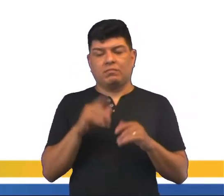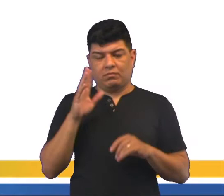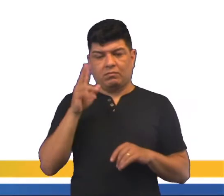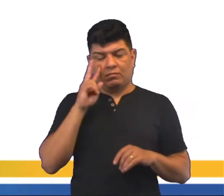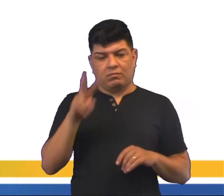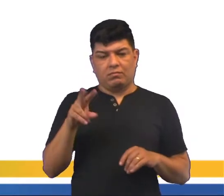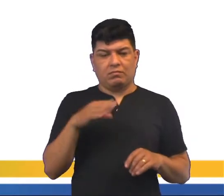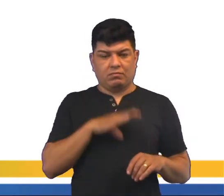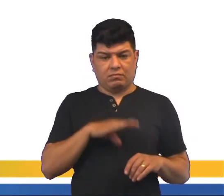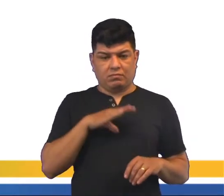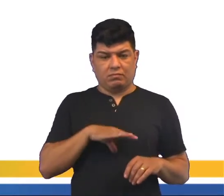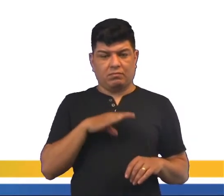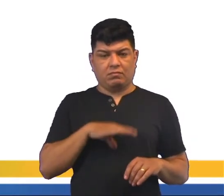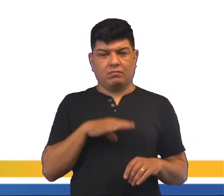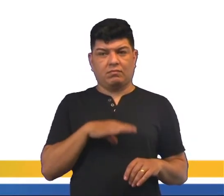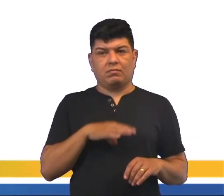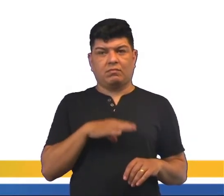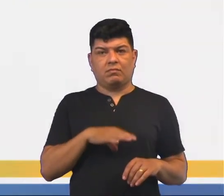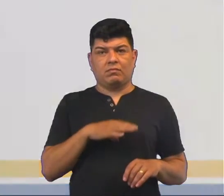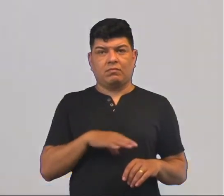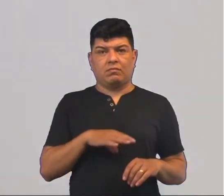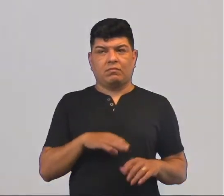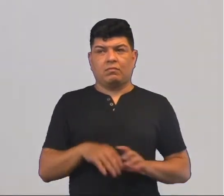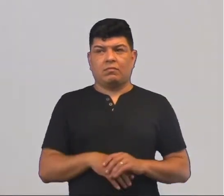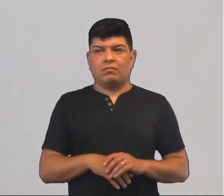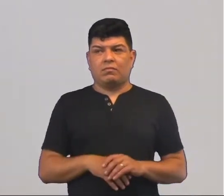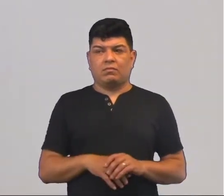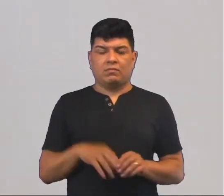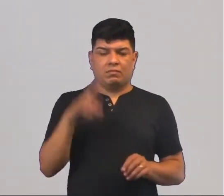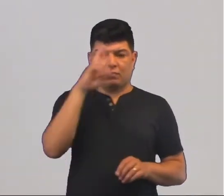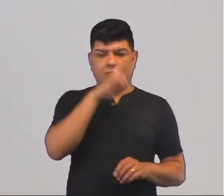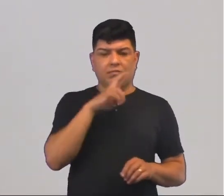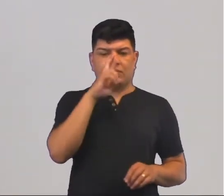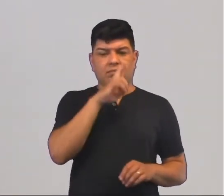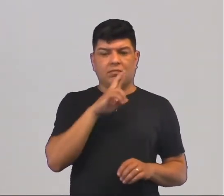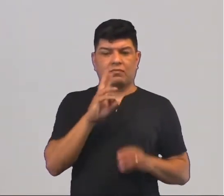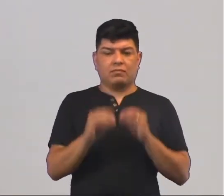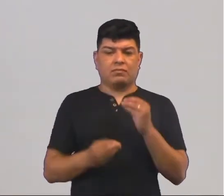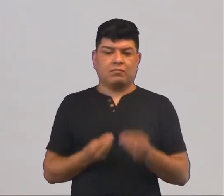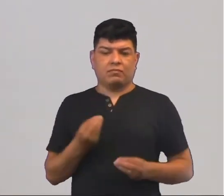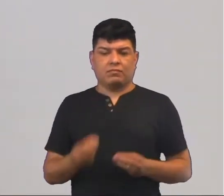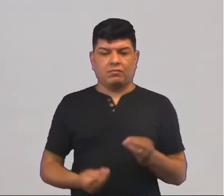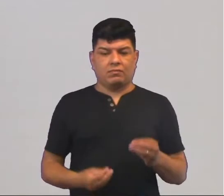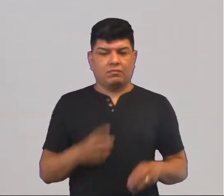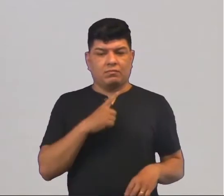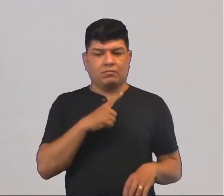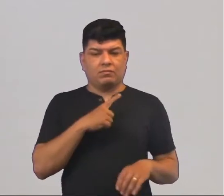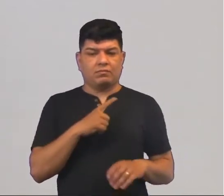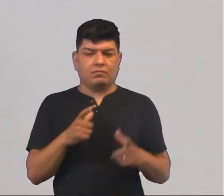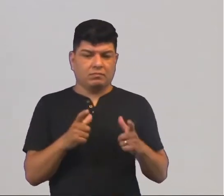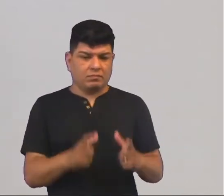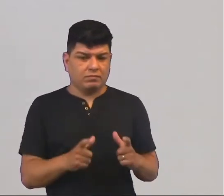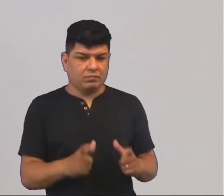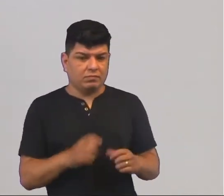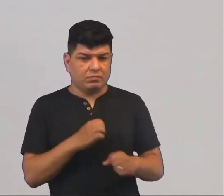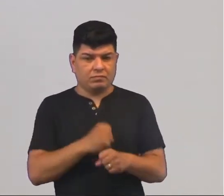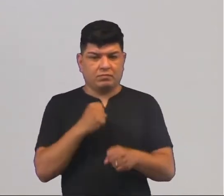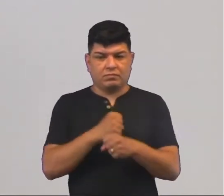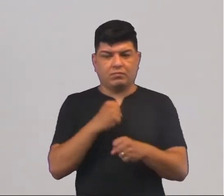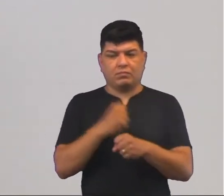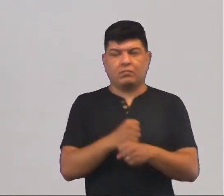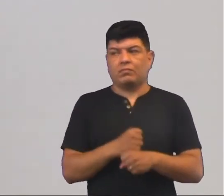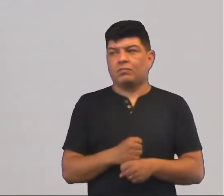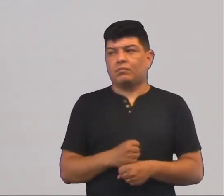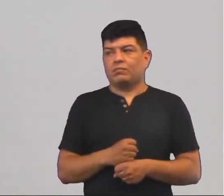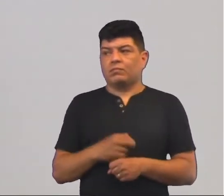Vocês já ouviram falar no termo especulação imobiliária? A especulação imobiliária, ela funciona assim, tem uma área a ser construída,